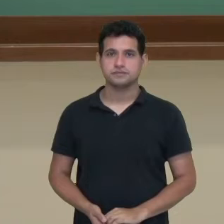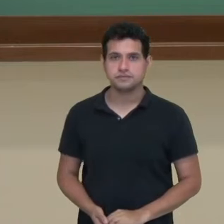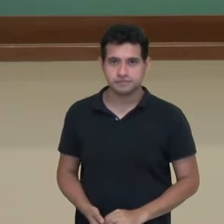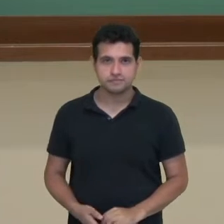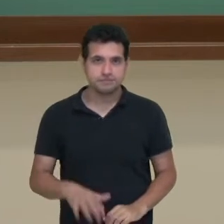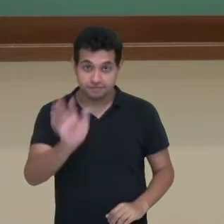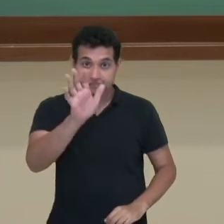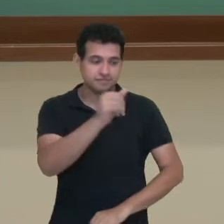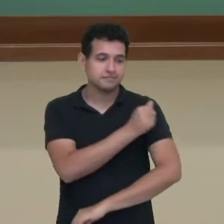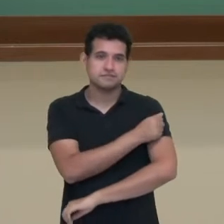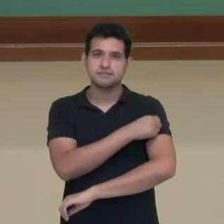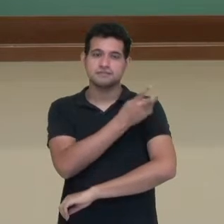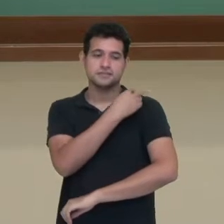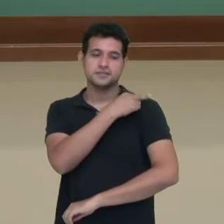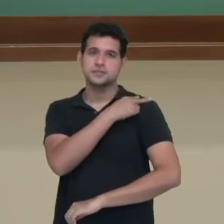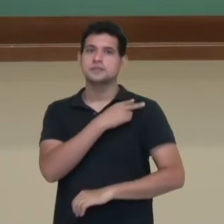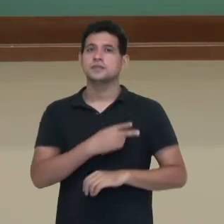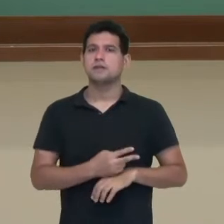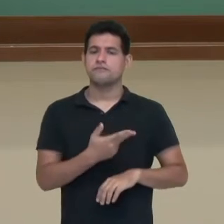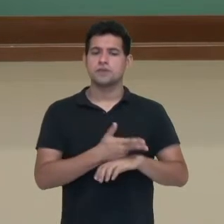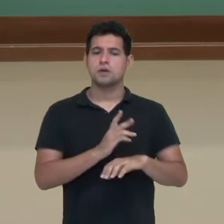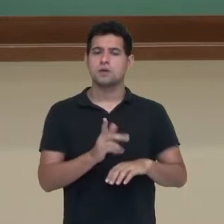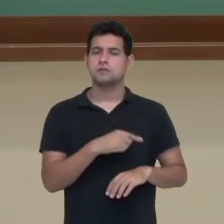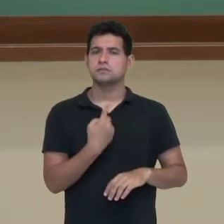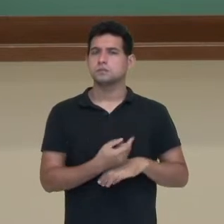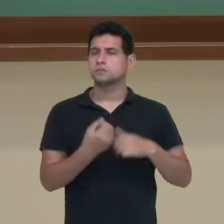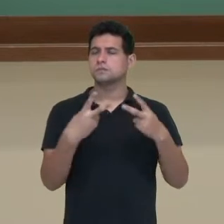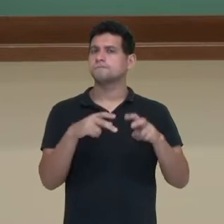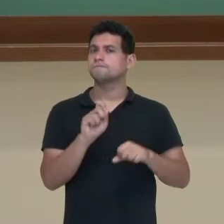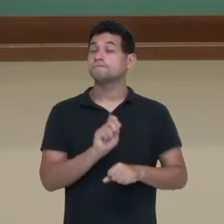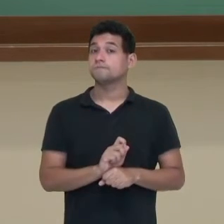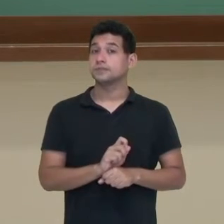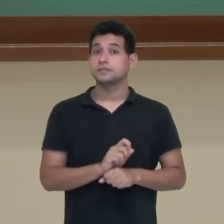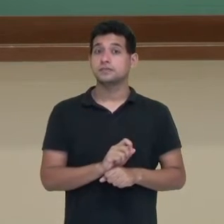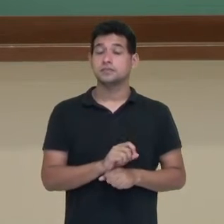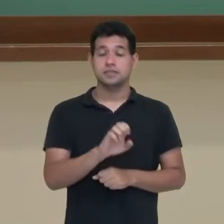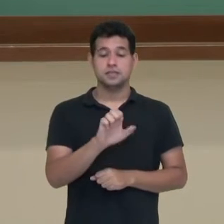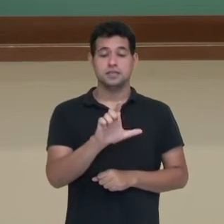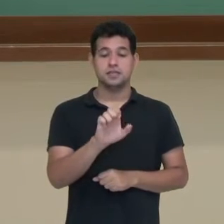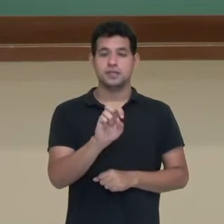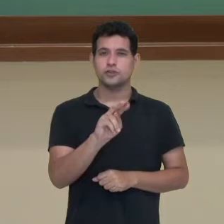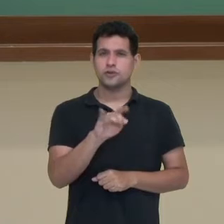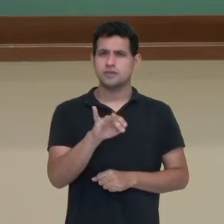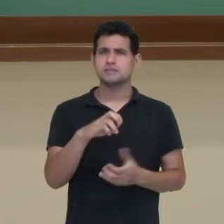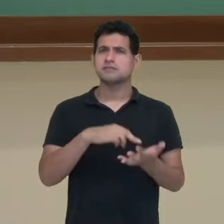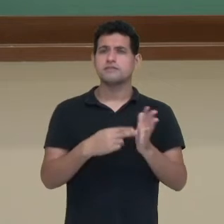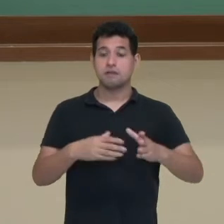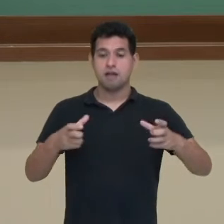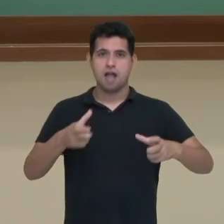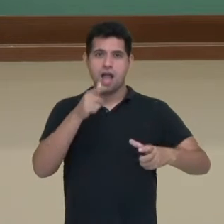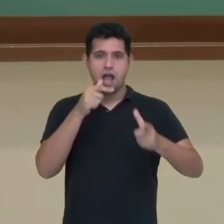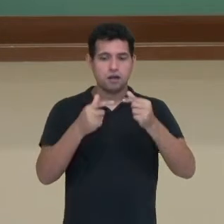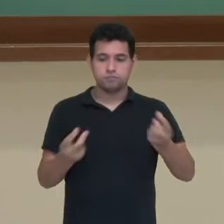Olá, estudantes da segunda série! Nesse vídeo vamos falar sobre eletrólise aquosa. Vamos lá?